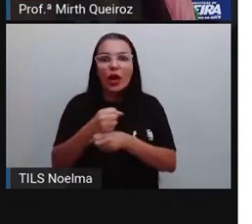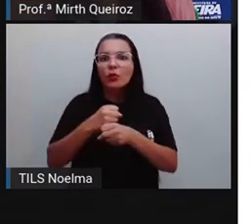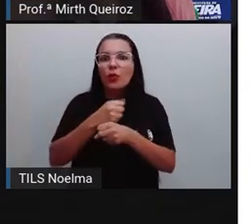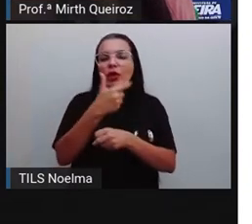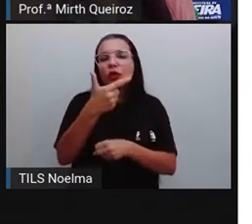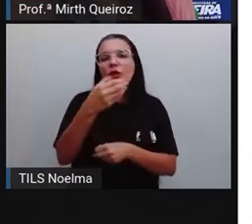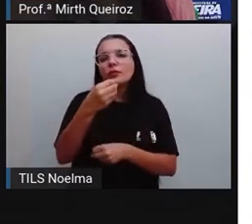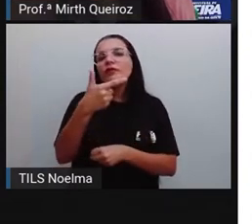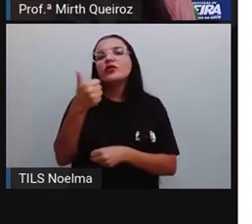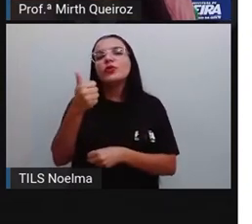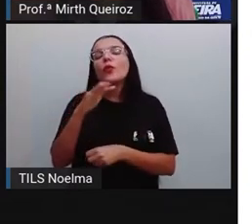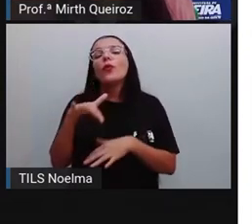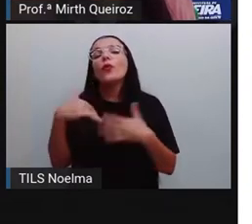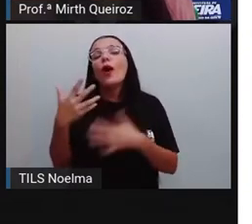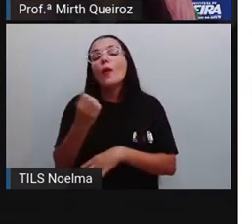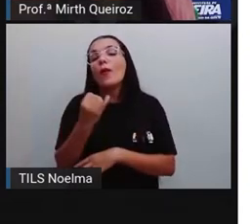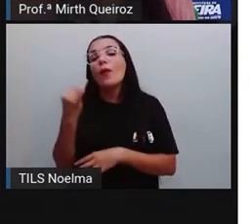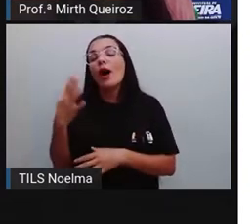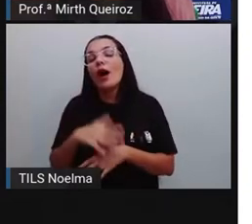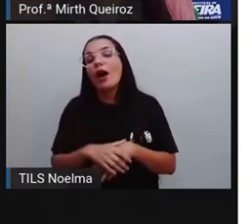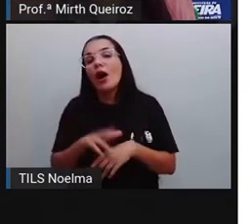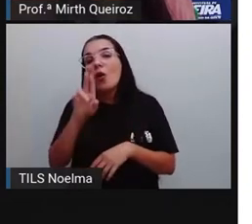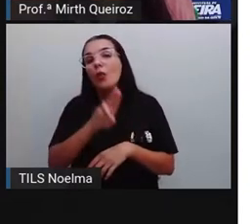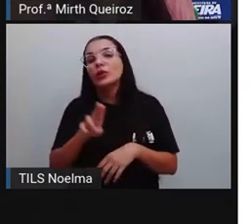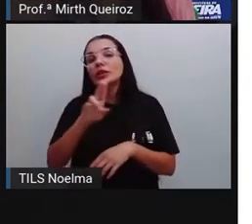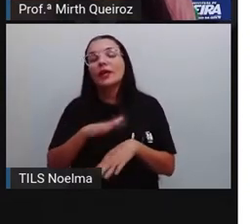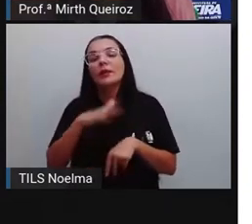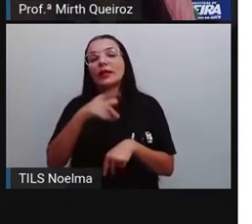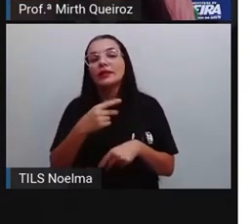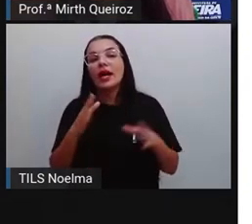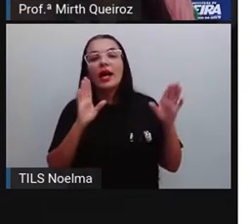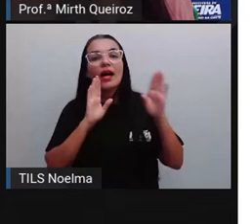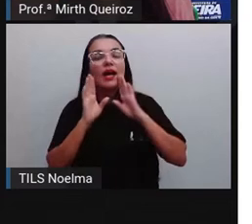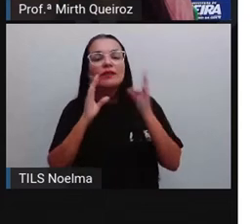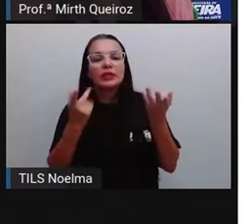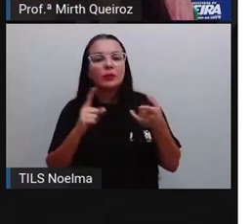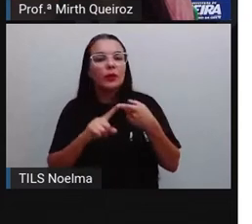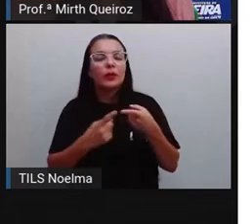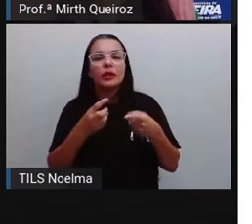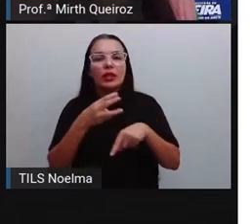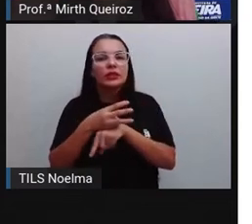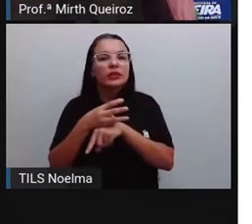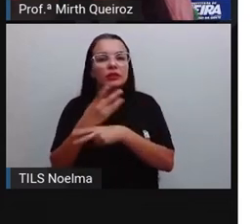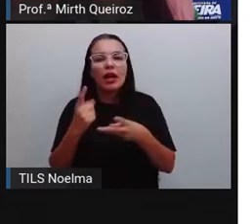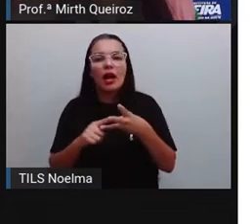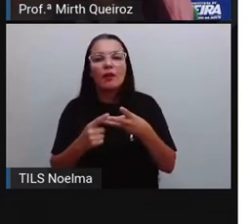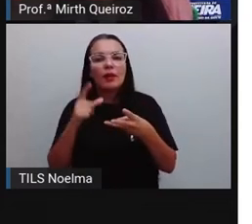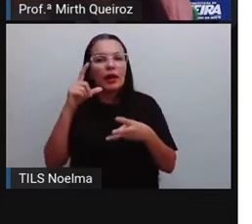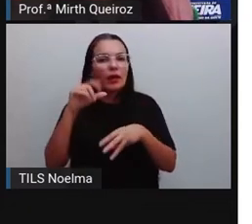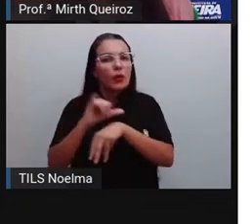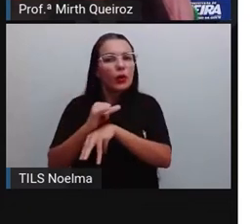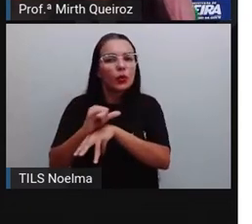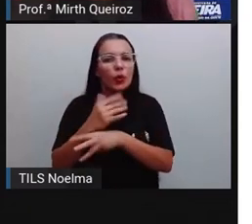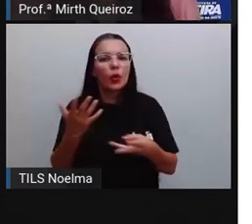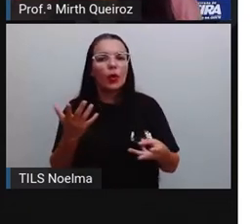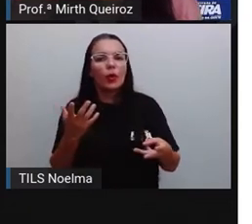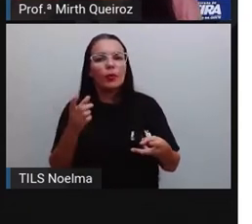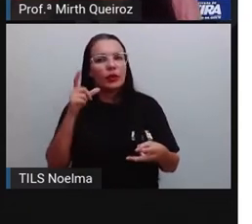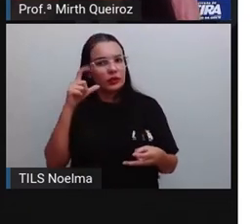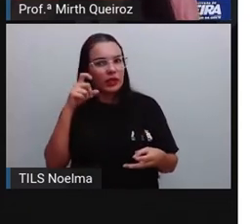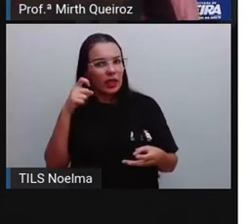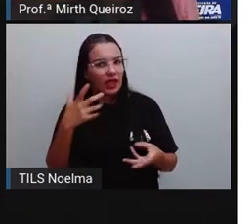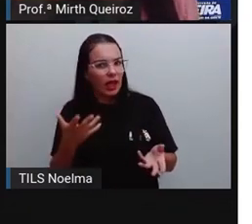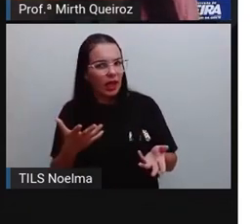hoje, né? Em 2021? Quais são? Bom, eu acho que teve uma